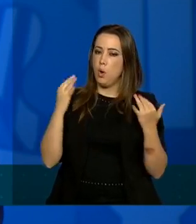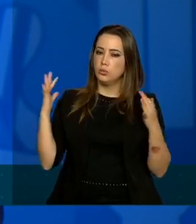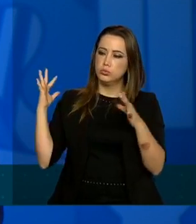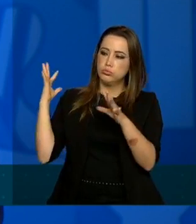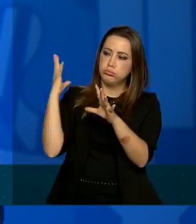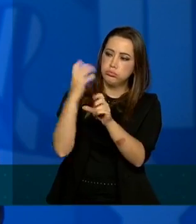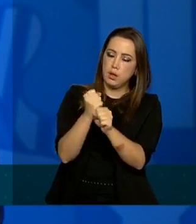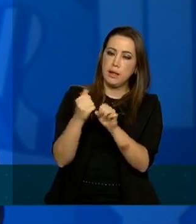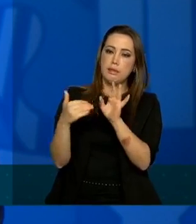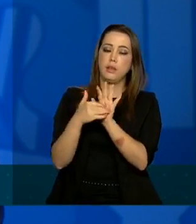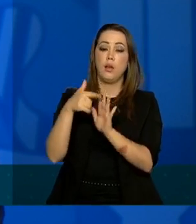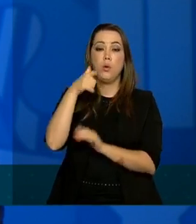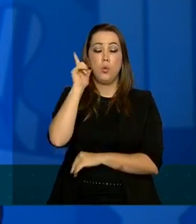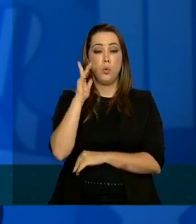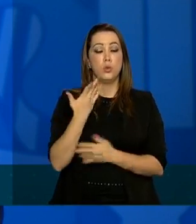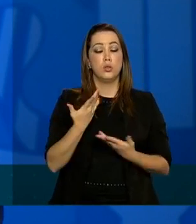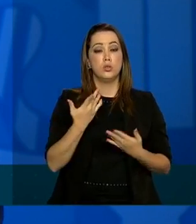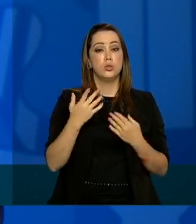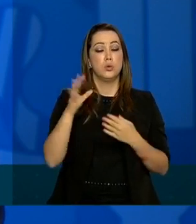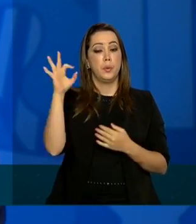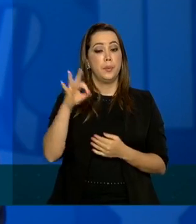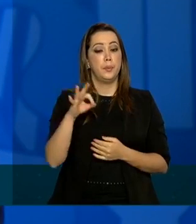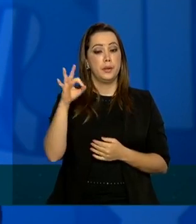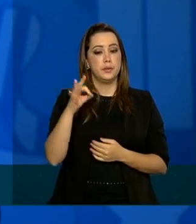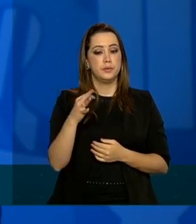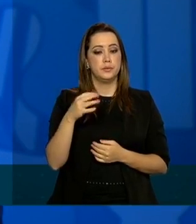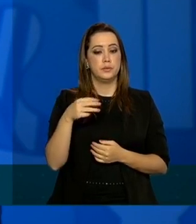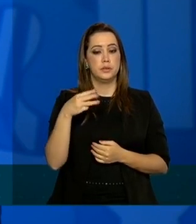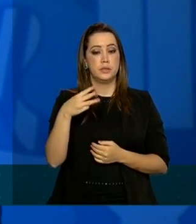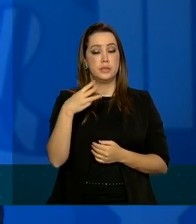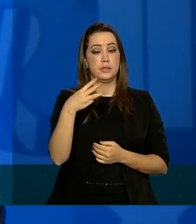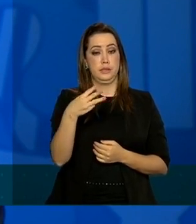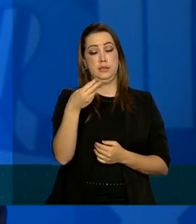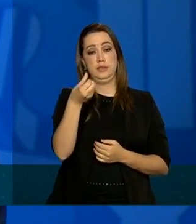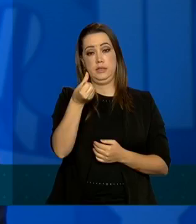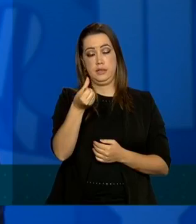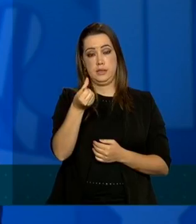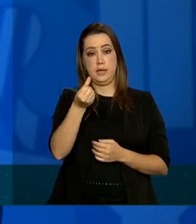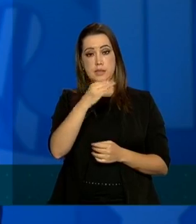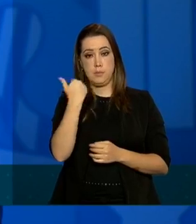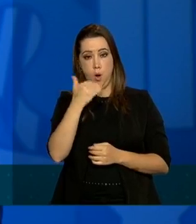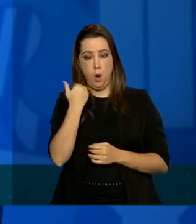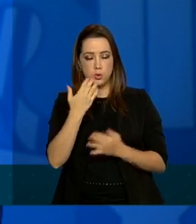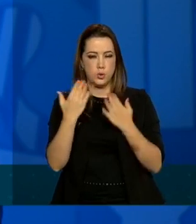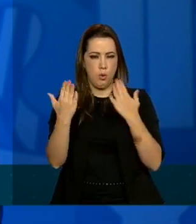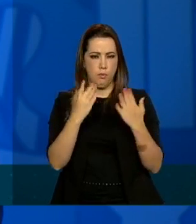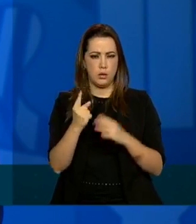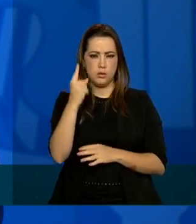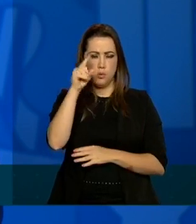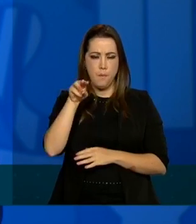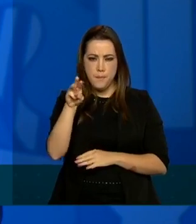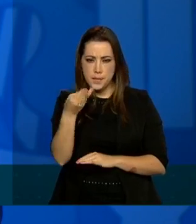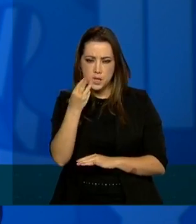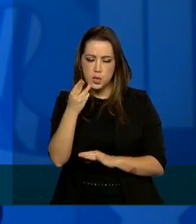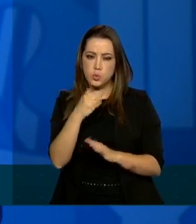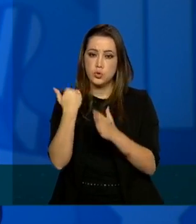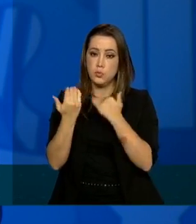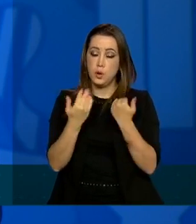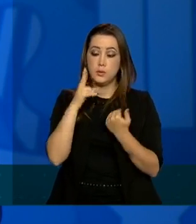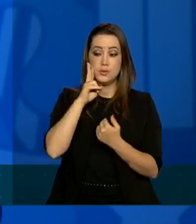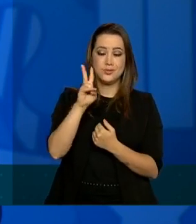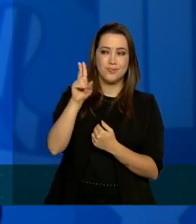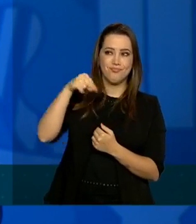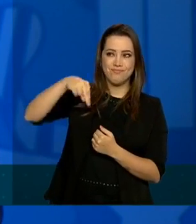até ontem, desculpa, com uma taxa de 373 óbitos por um milhão de habitantes. Percebe-se, a princípio, que se trata da maior